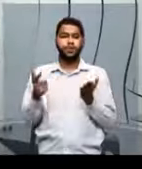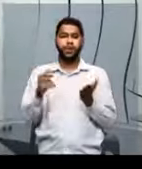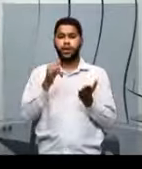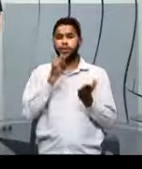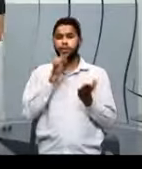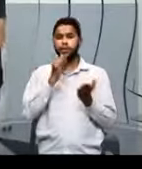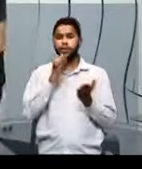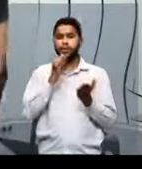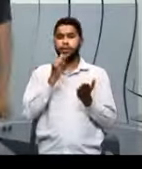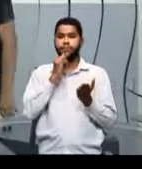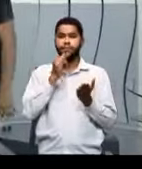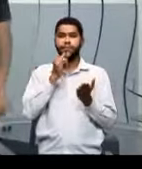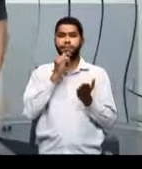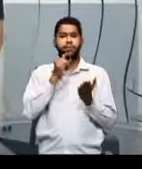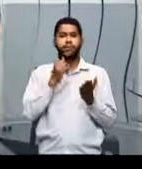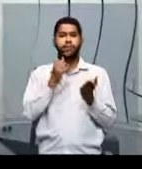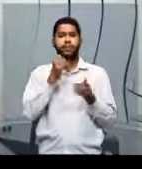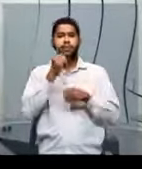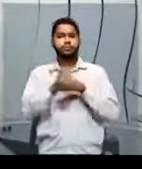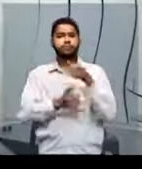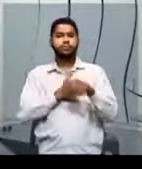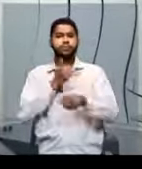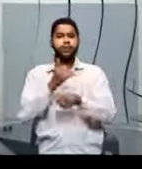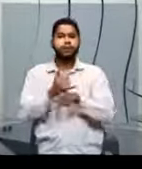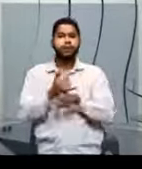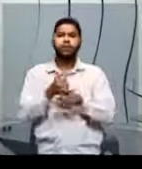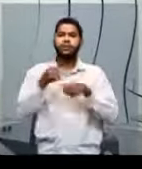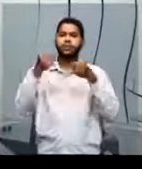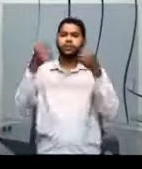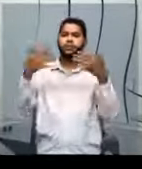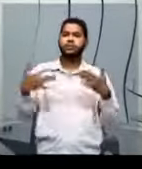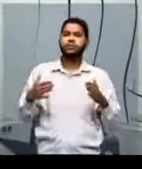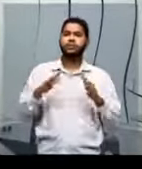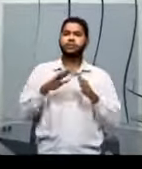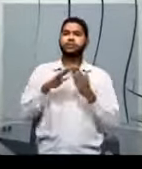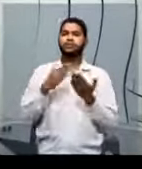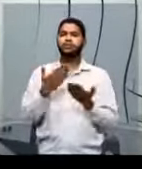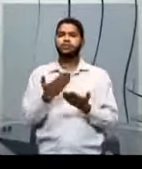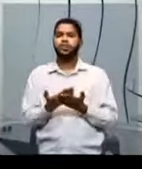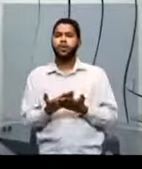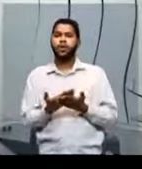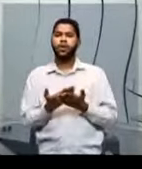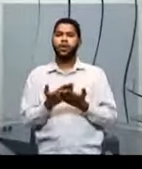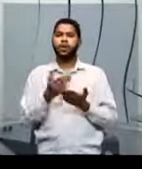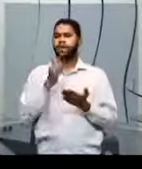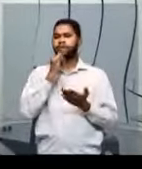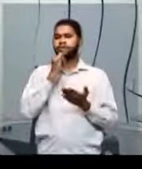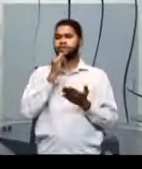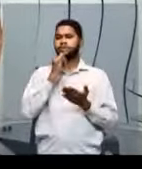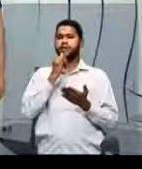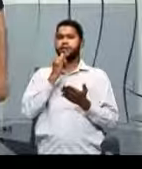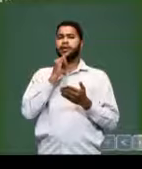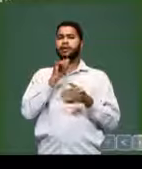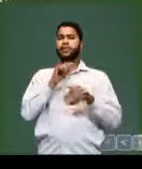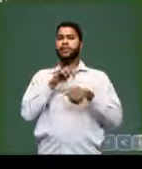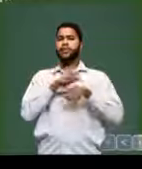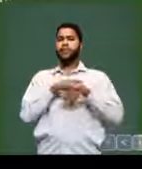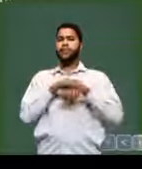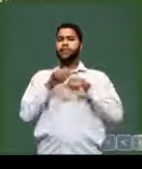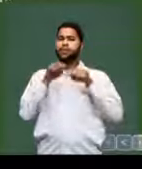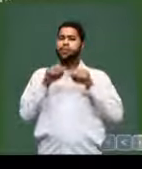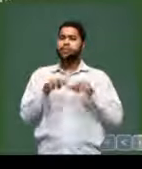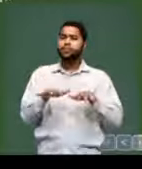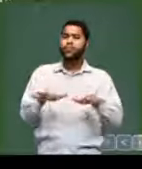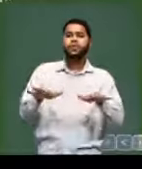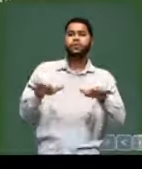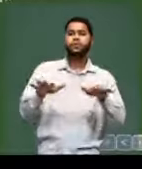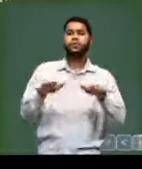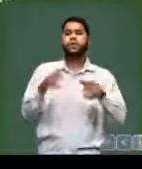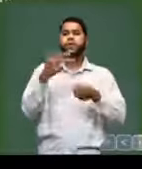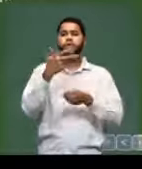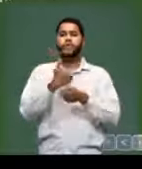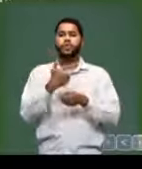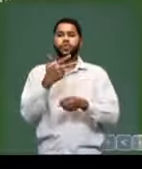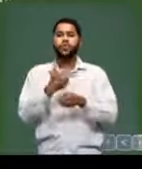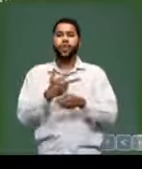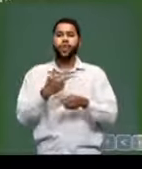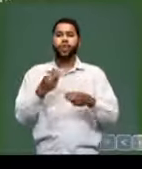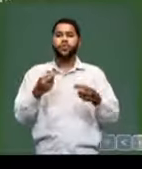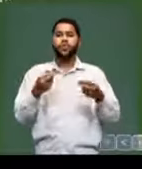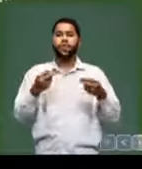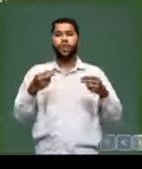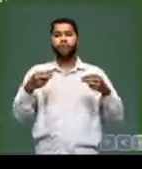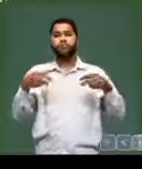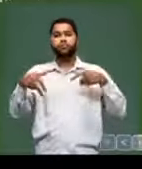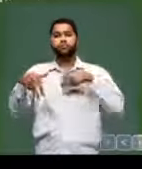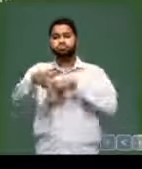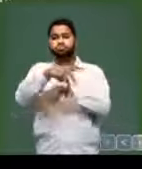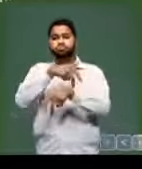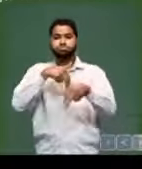o que a internet fala sobre escola, epidemia, a questão dos idosos e a mobilidade urbana? Essa é a maneira, então,